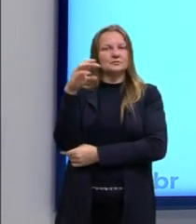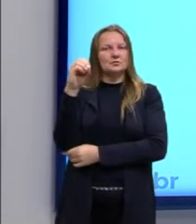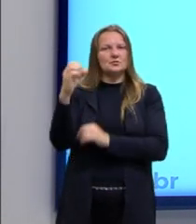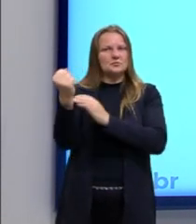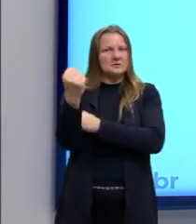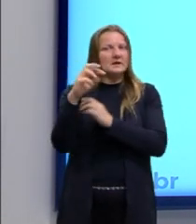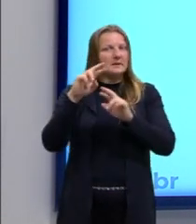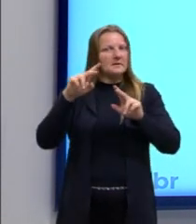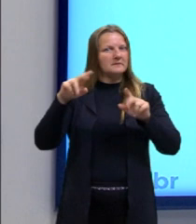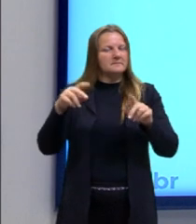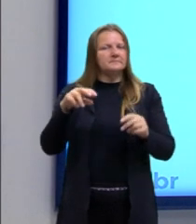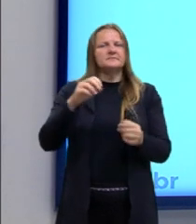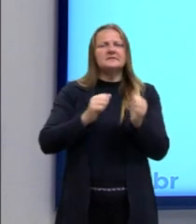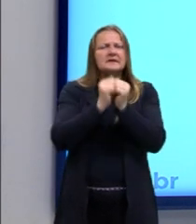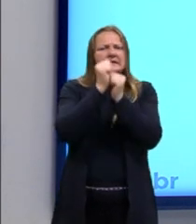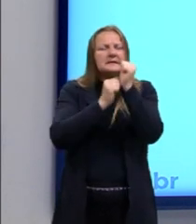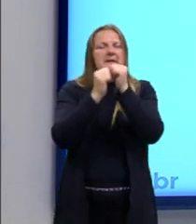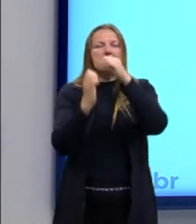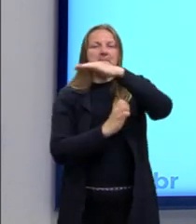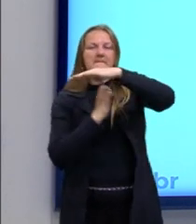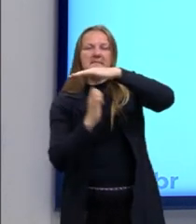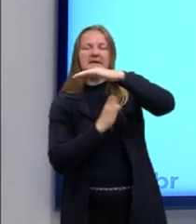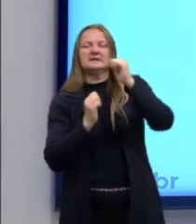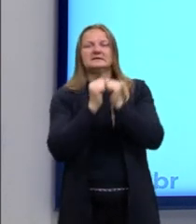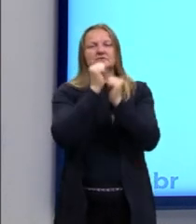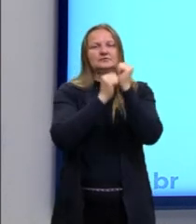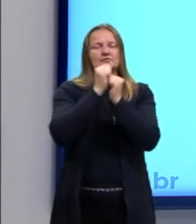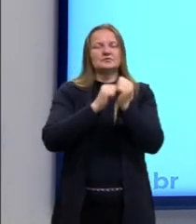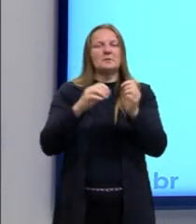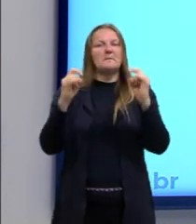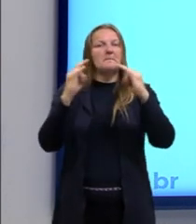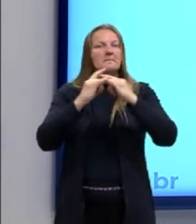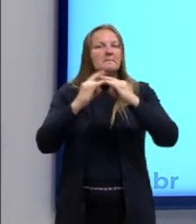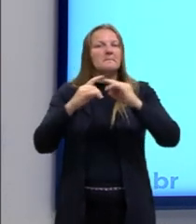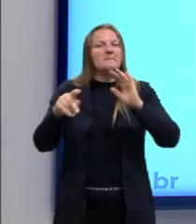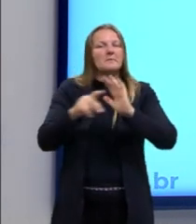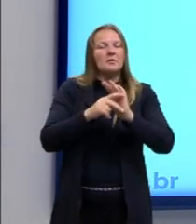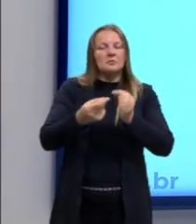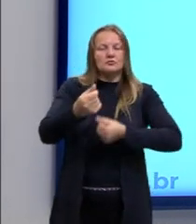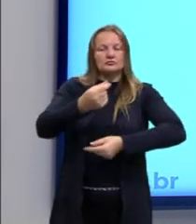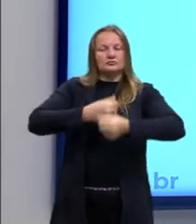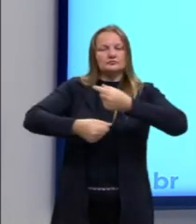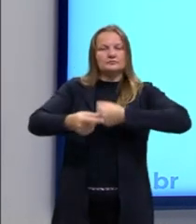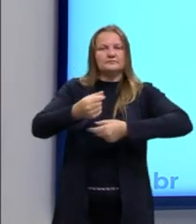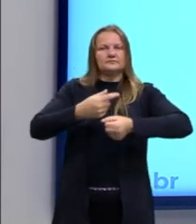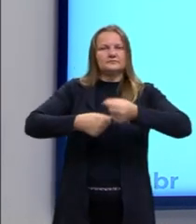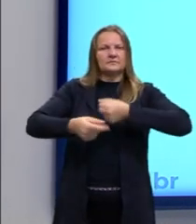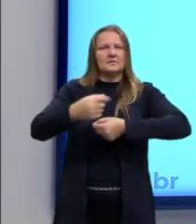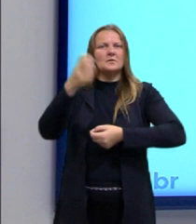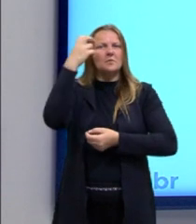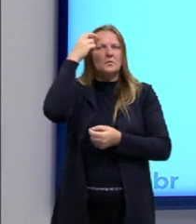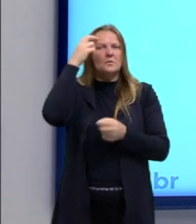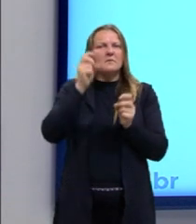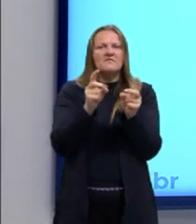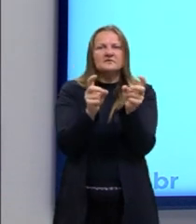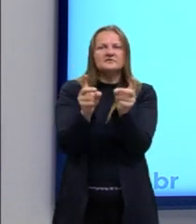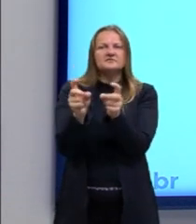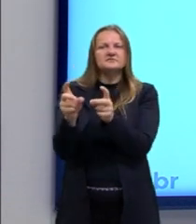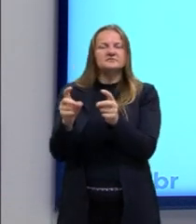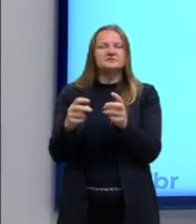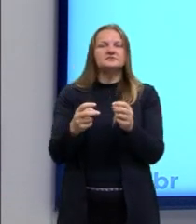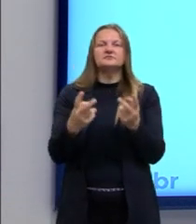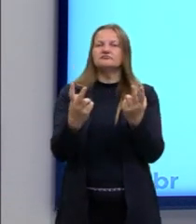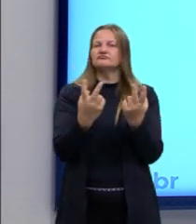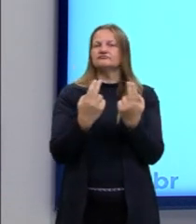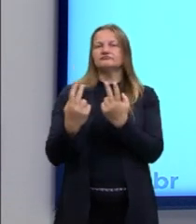e empresas e instituições que possuem como atividade econômica a produção cultural, a visão do lucro. Então aquilo